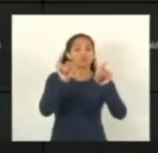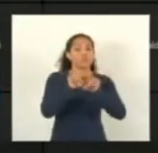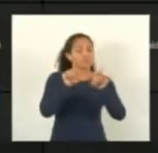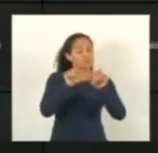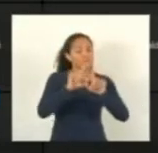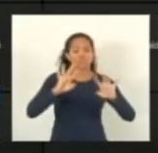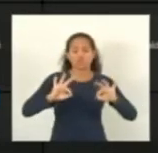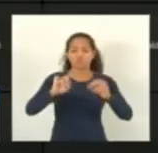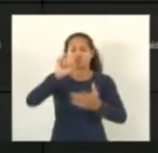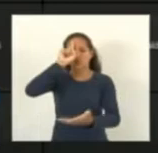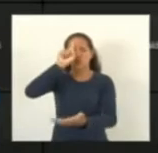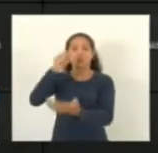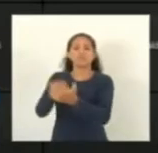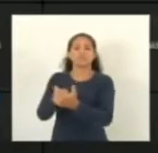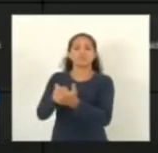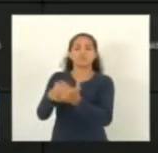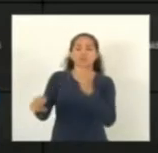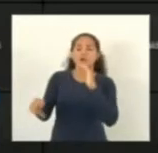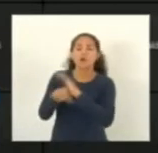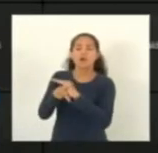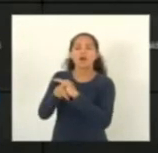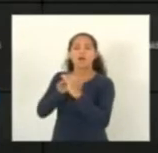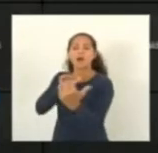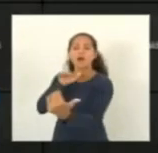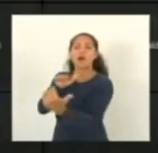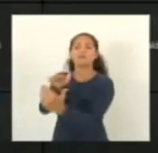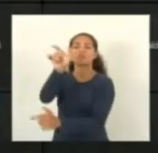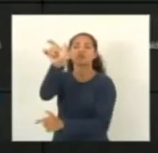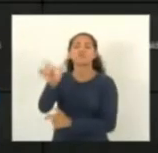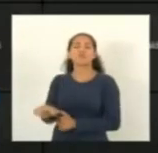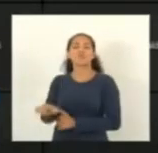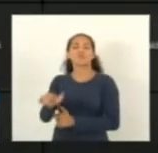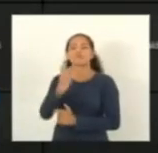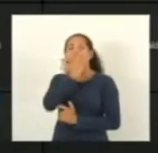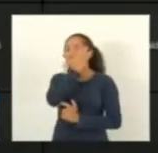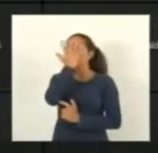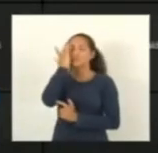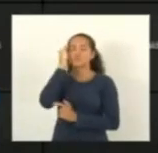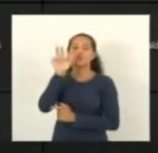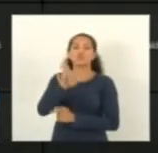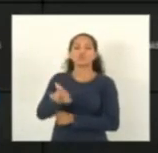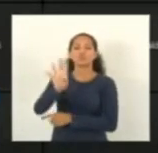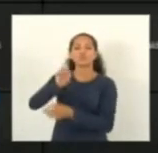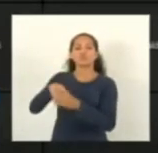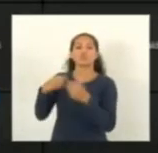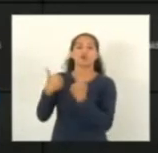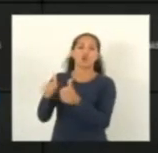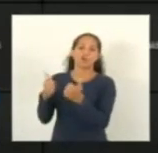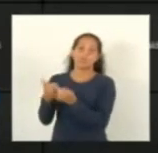decisões são favoráveis aos usuários. Seu presidente, devolvo o parvo, Vossa Excelência. Obrigado, deputado Mandinho.